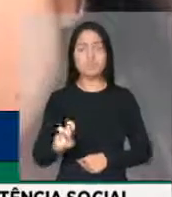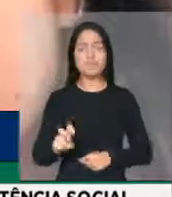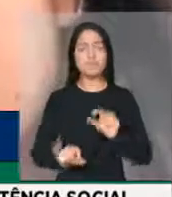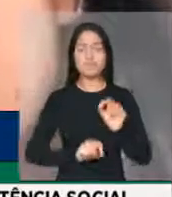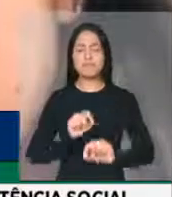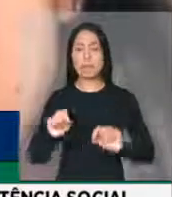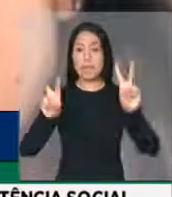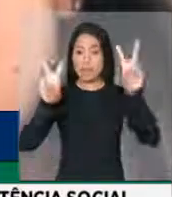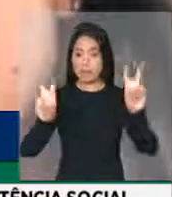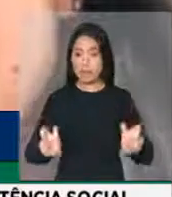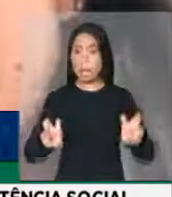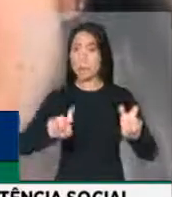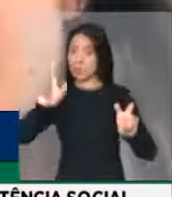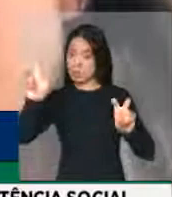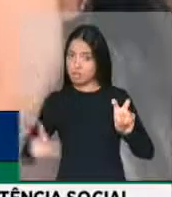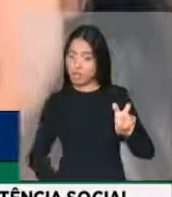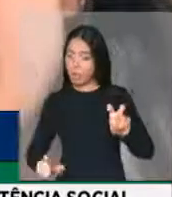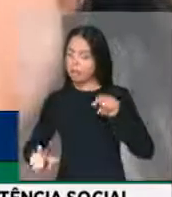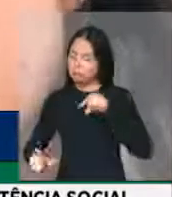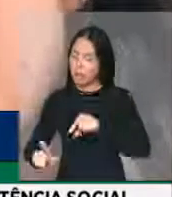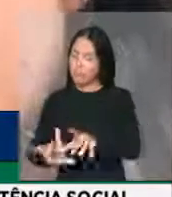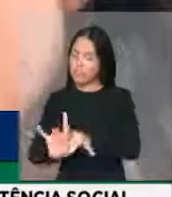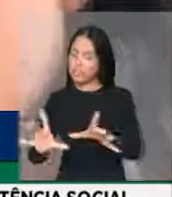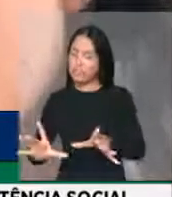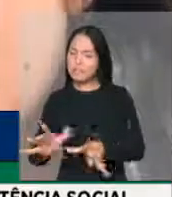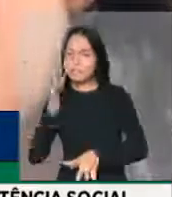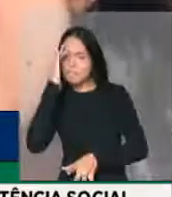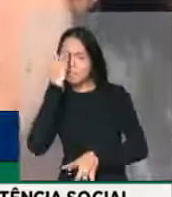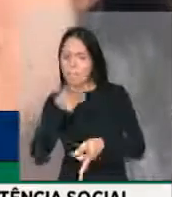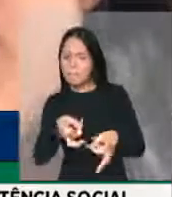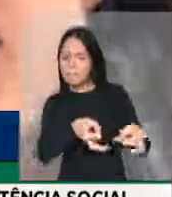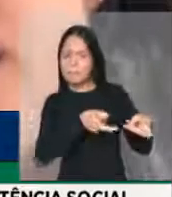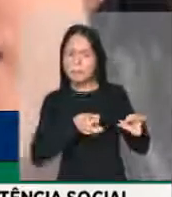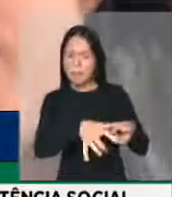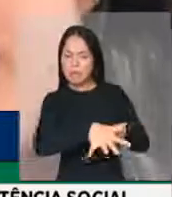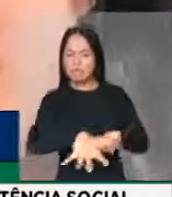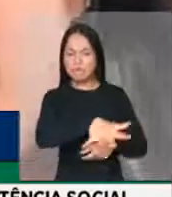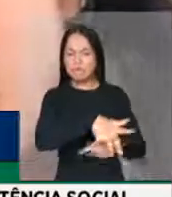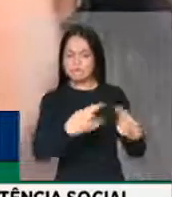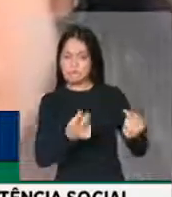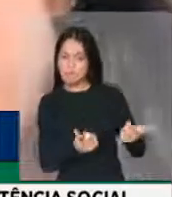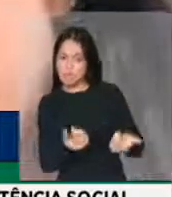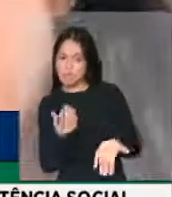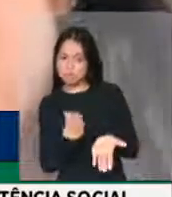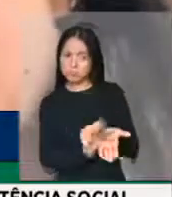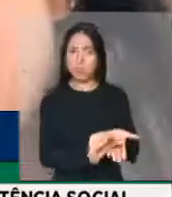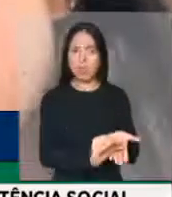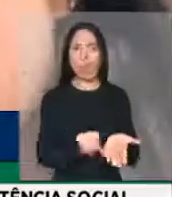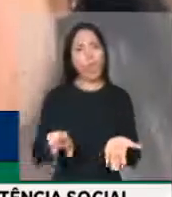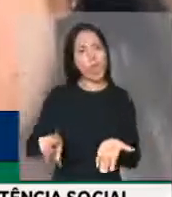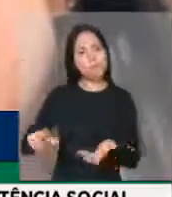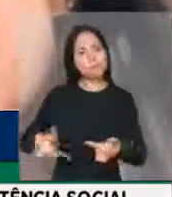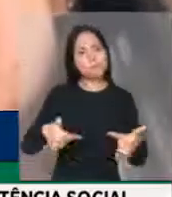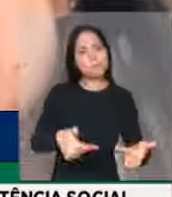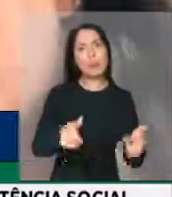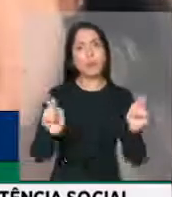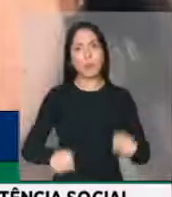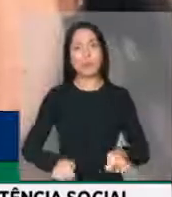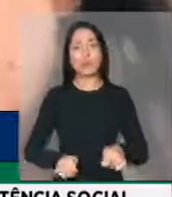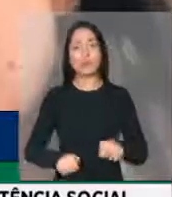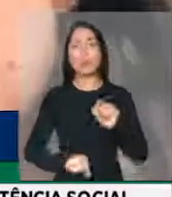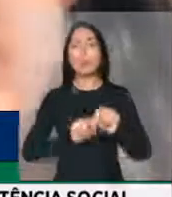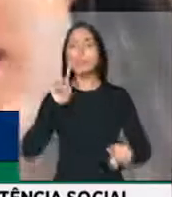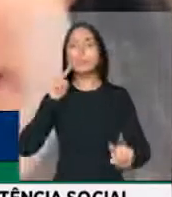identificar as ações que neste momento necessitam de reforço financeiro, para fazer frente aos desafios de maior proteção